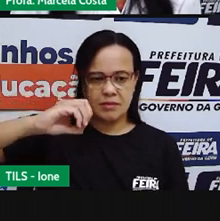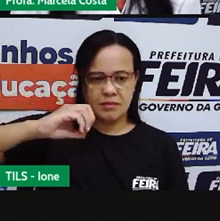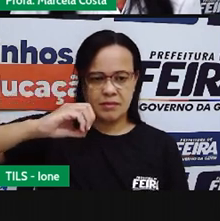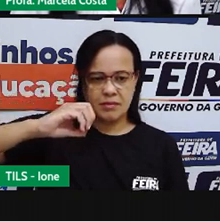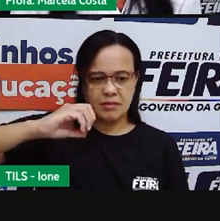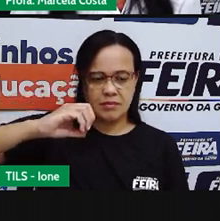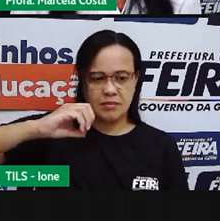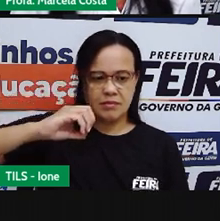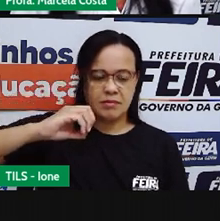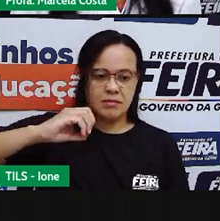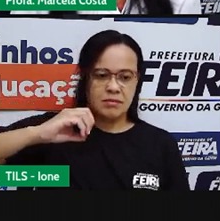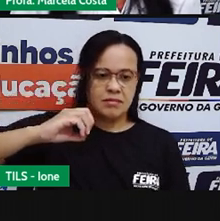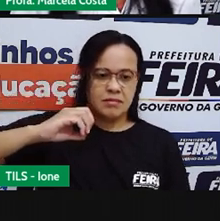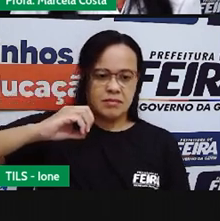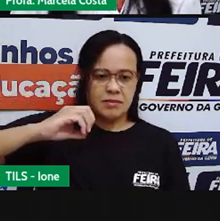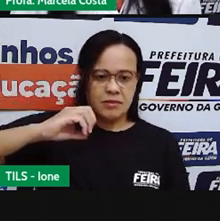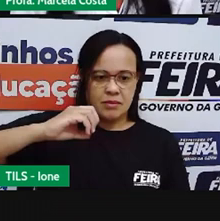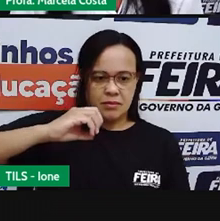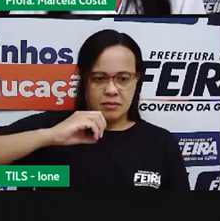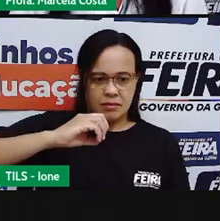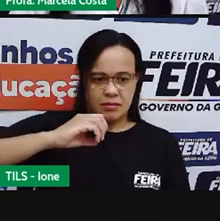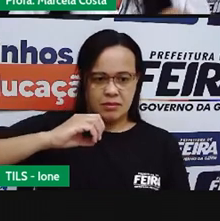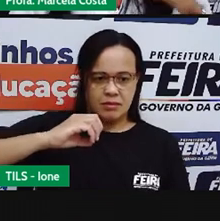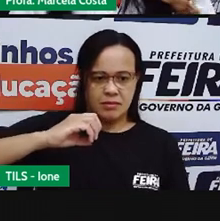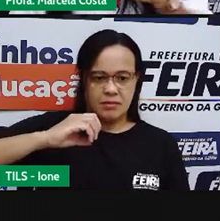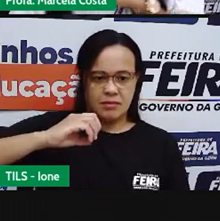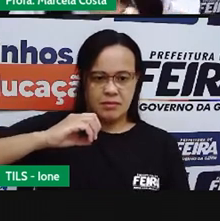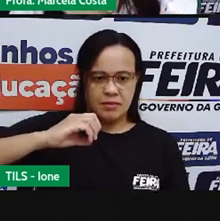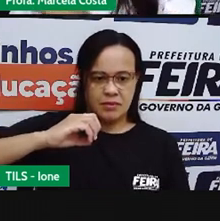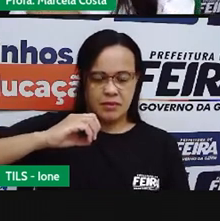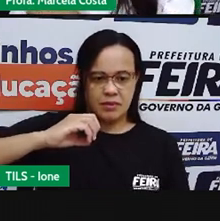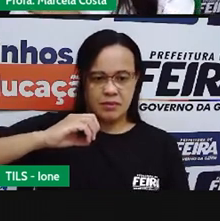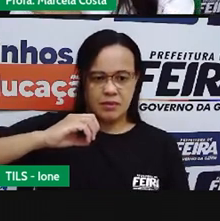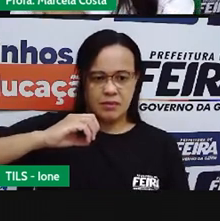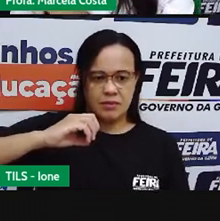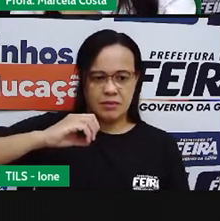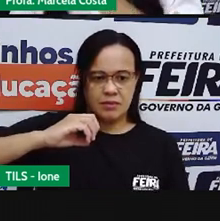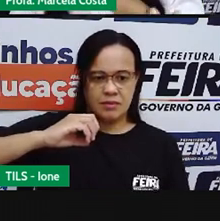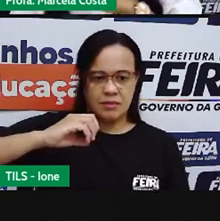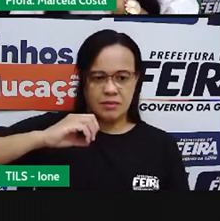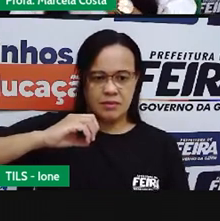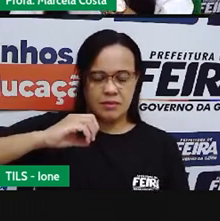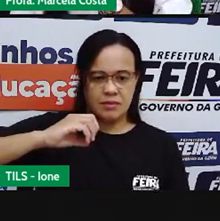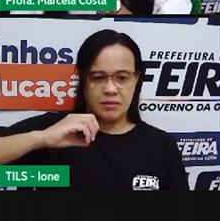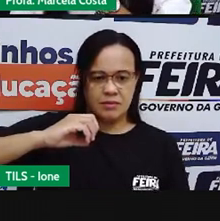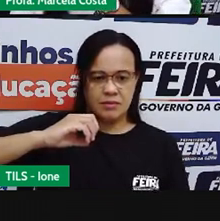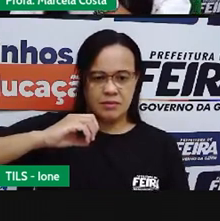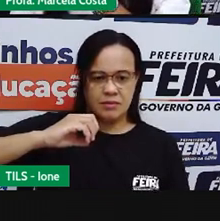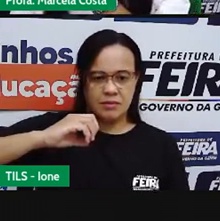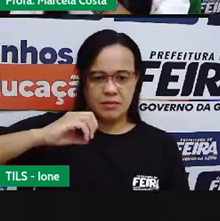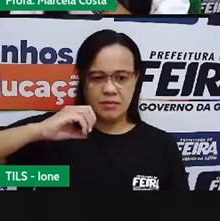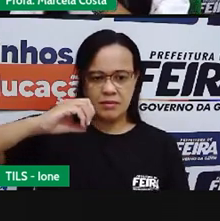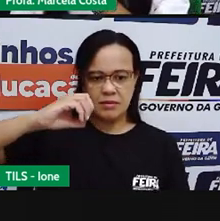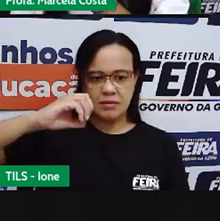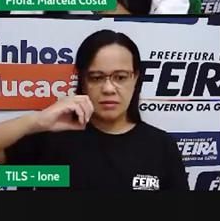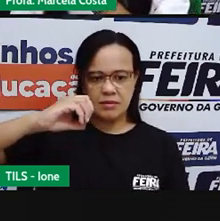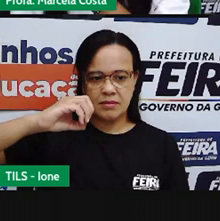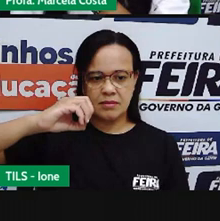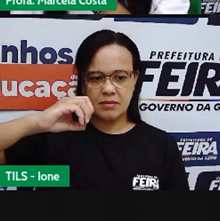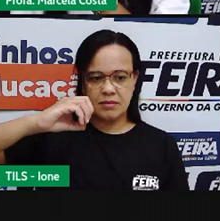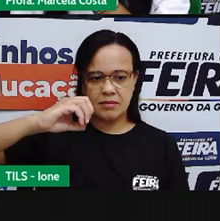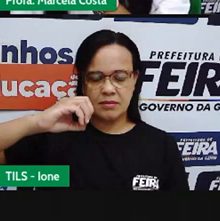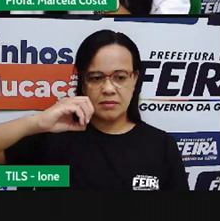Vou puxando aqui em linha circular para o lado direito. Ó, faço aqui.